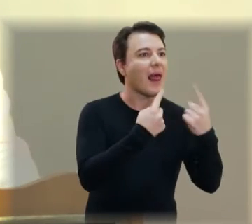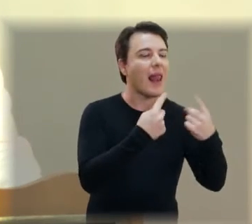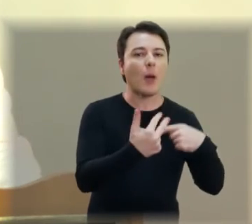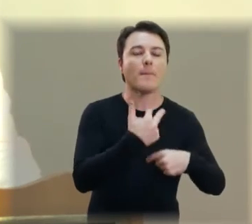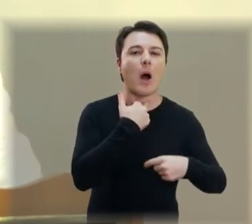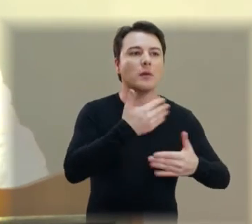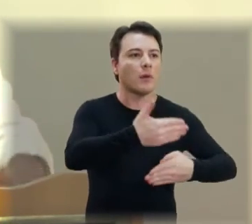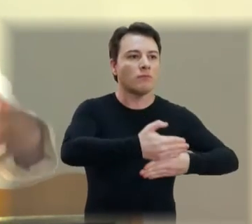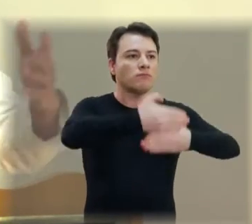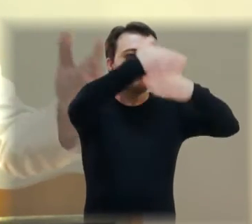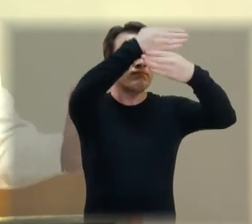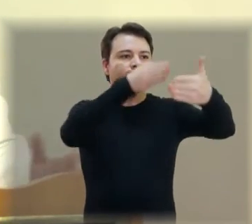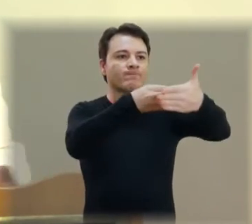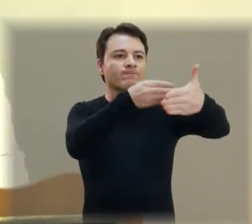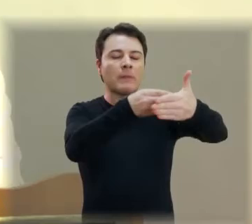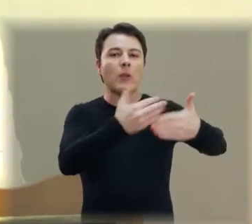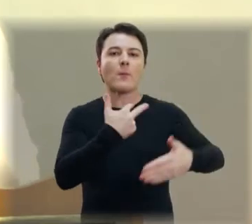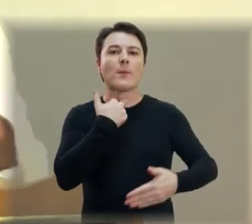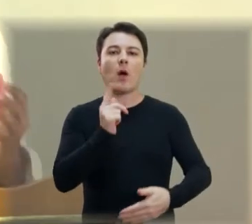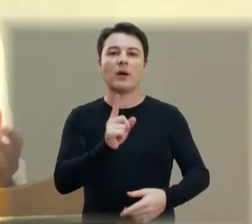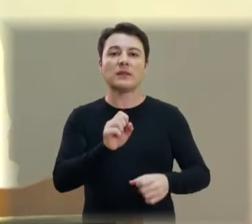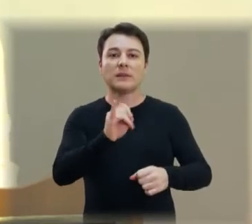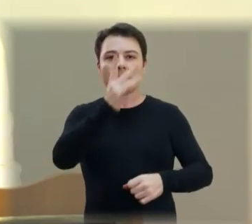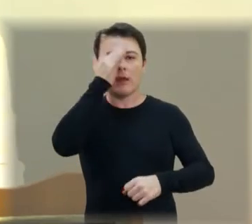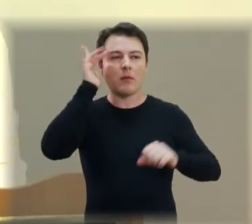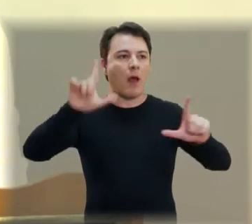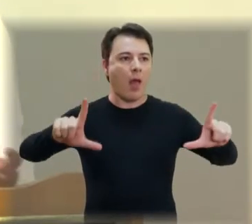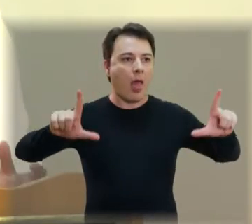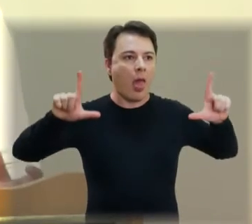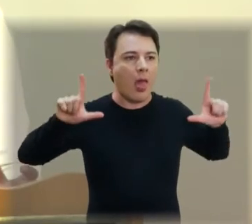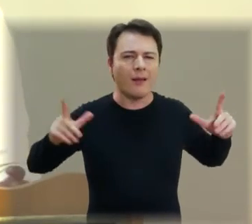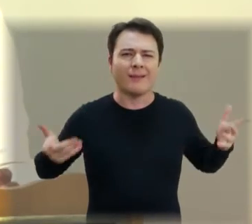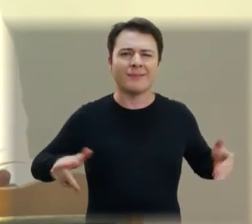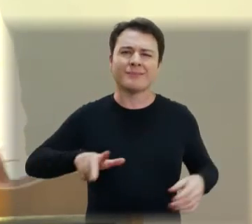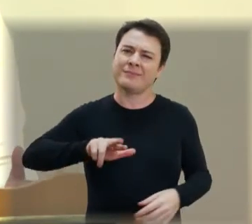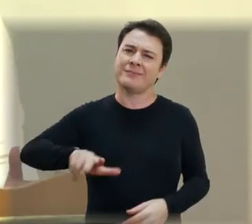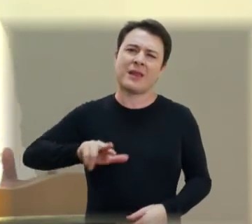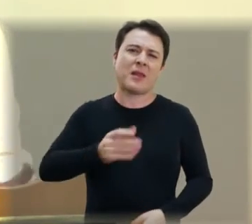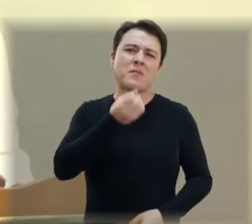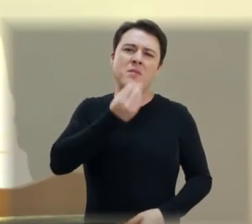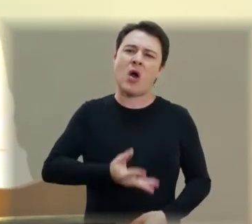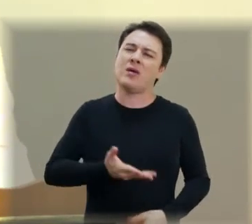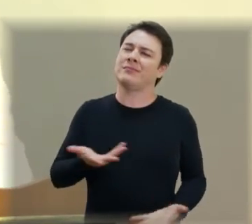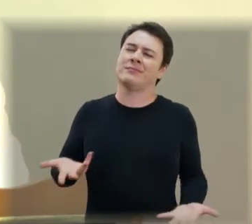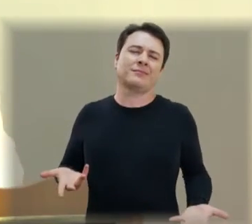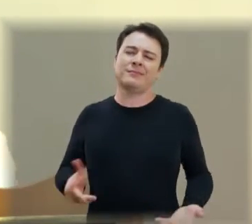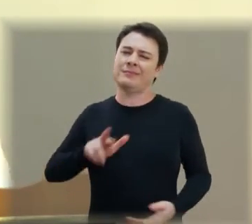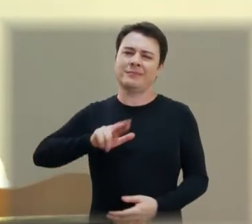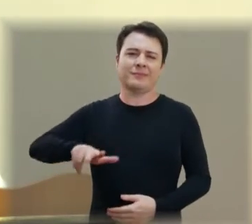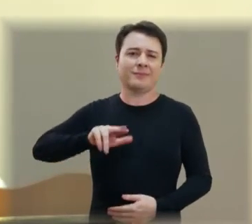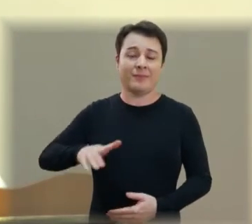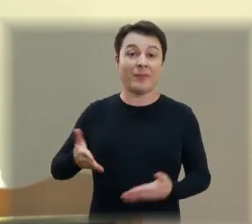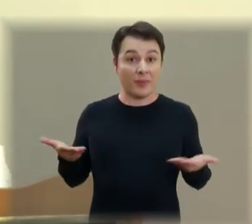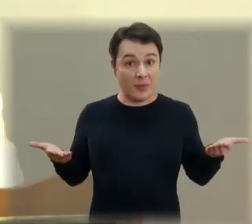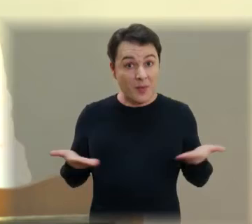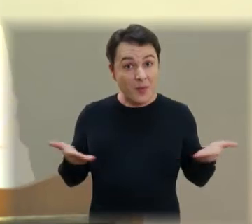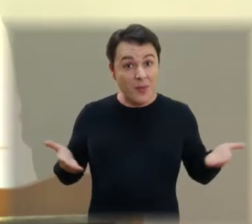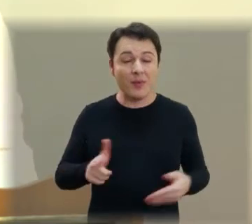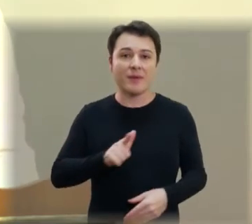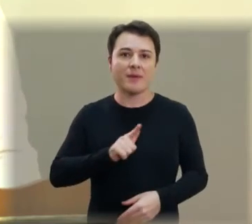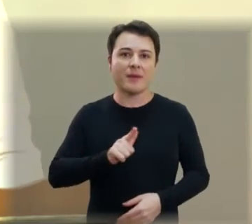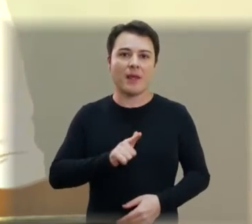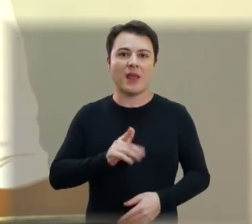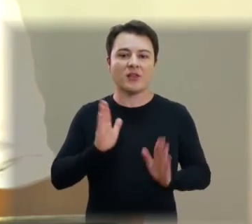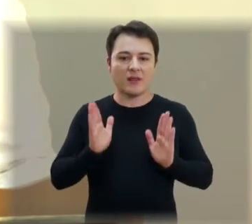com as pessoas, e tudo aquilo que é feito para autopromoção não funciona, não serve. Hoje, com a nossa formação em